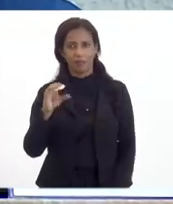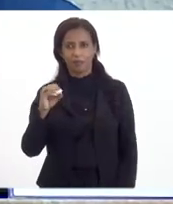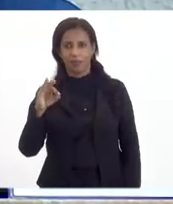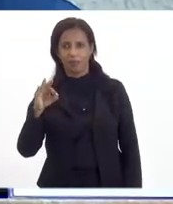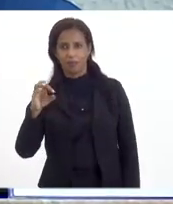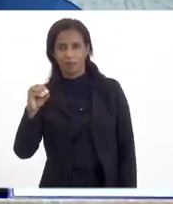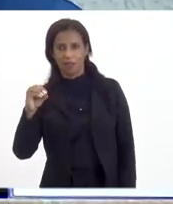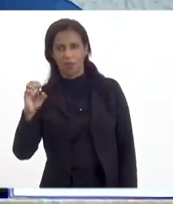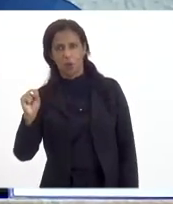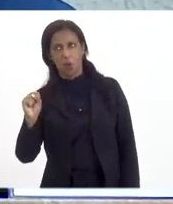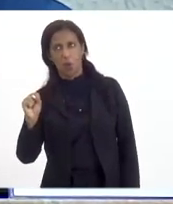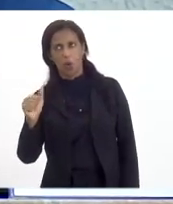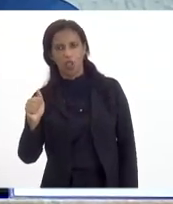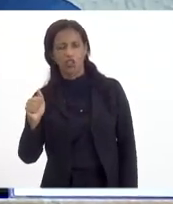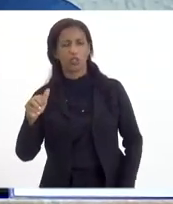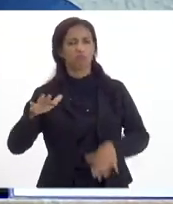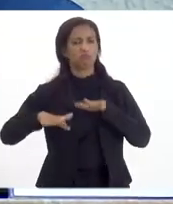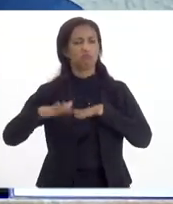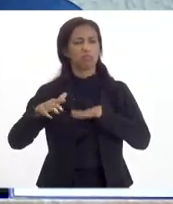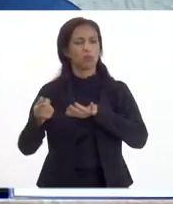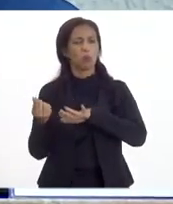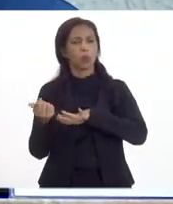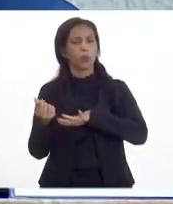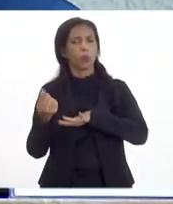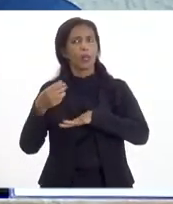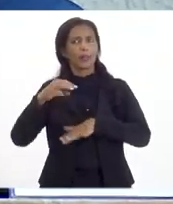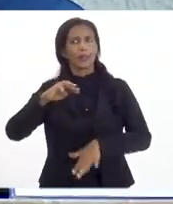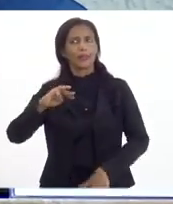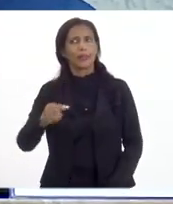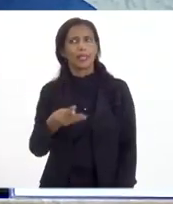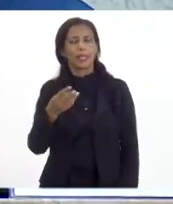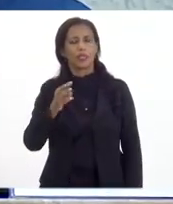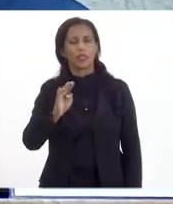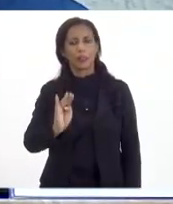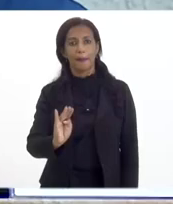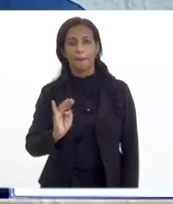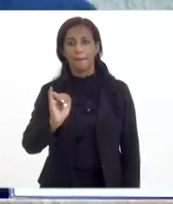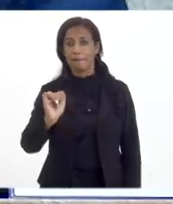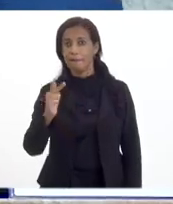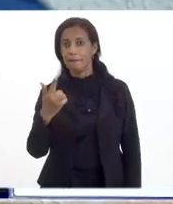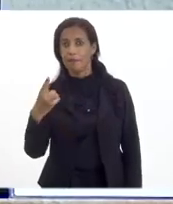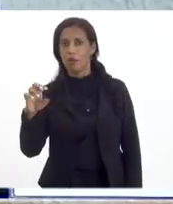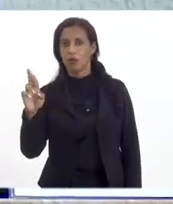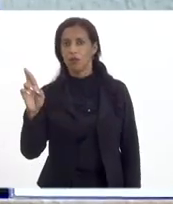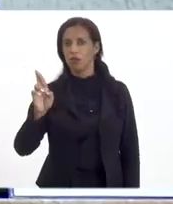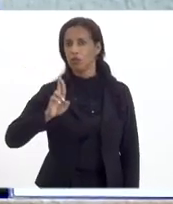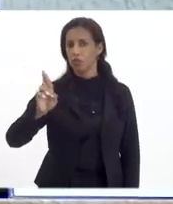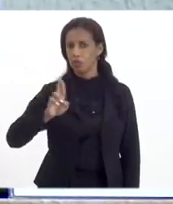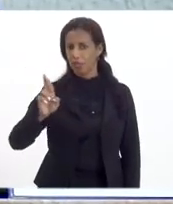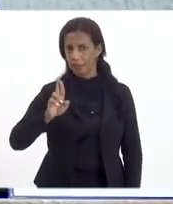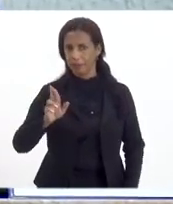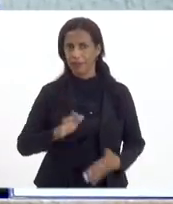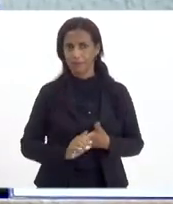com um custo aproximado de 3 bilhões de reais. Tadás,